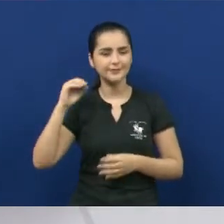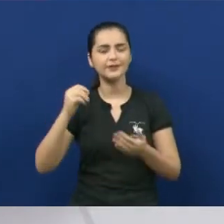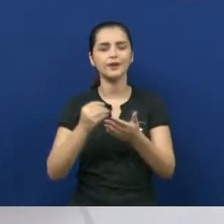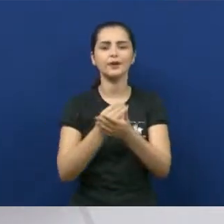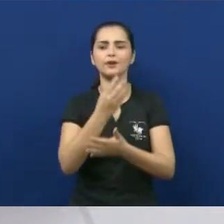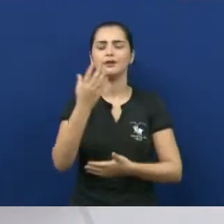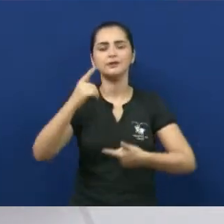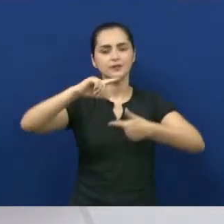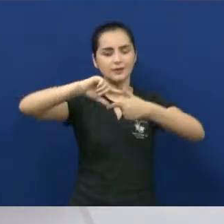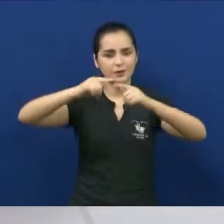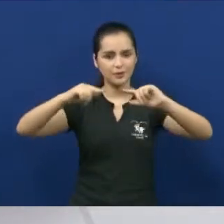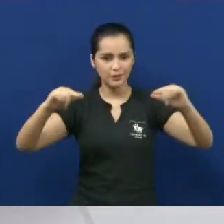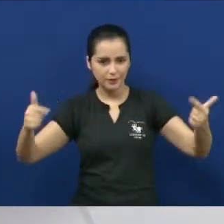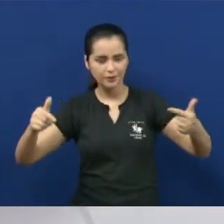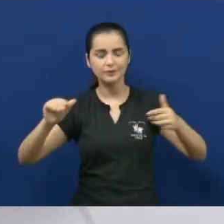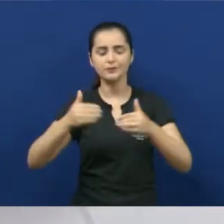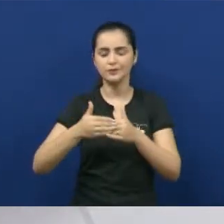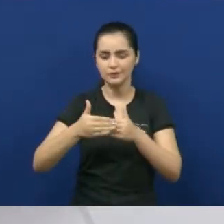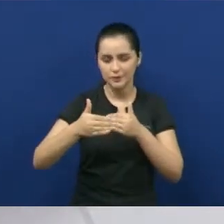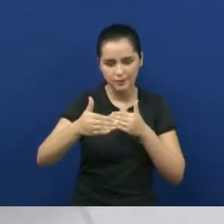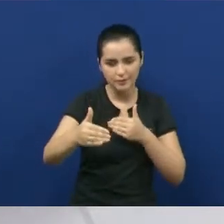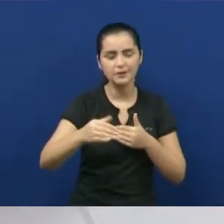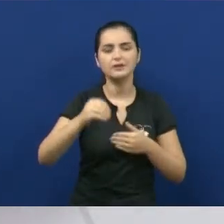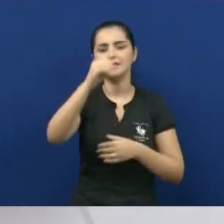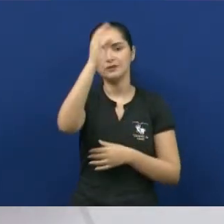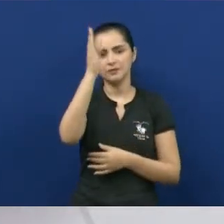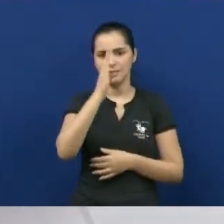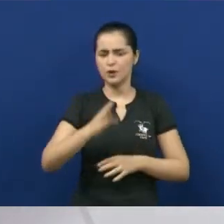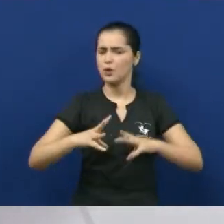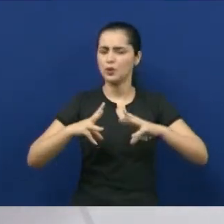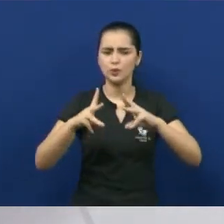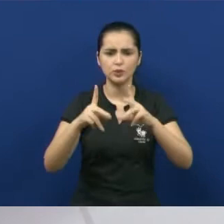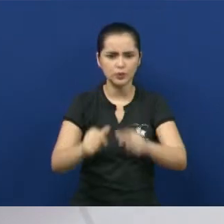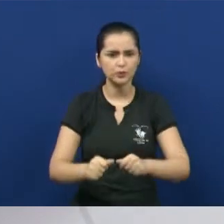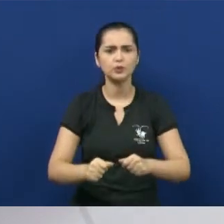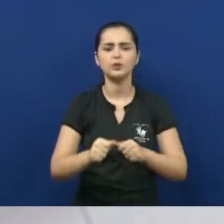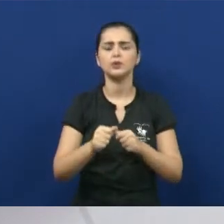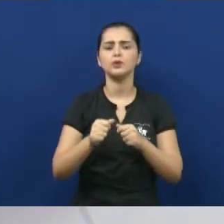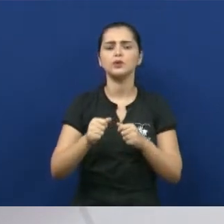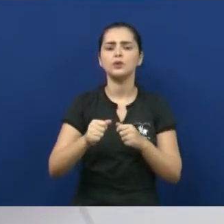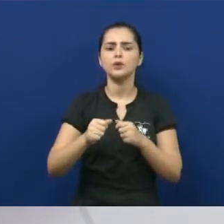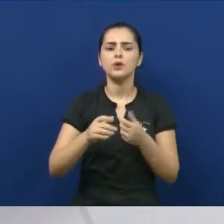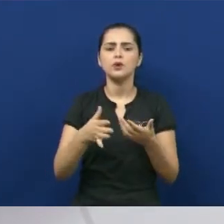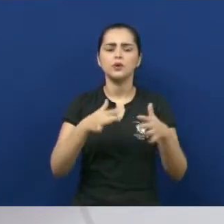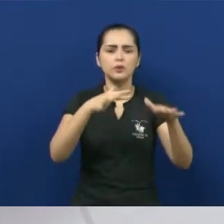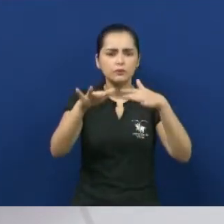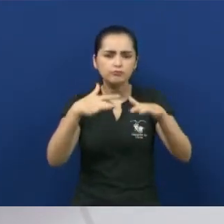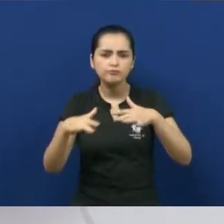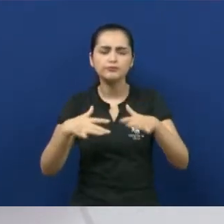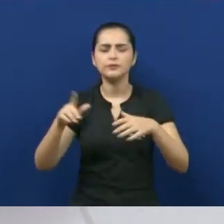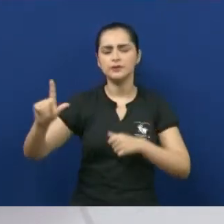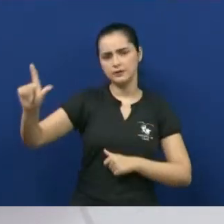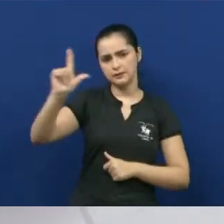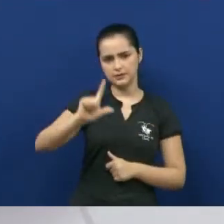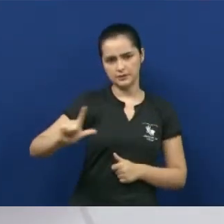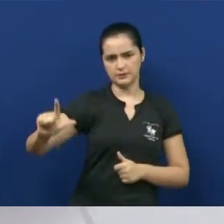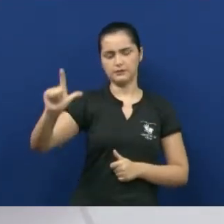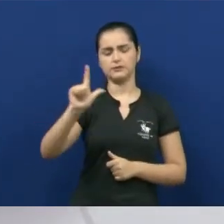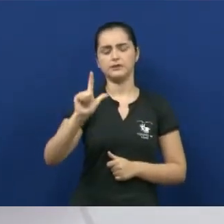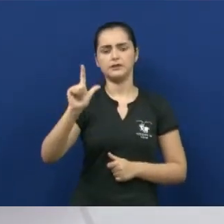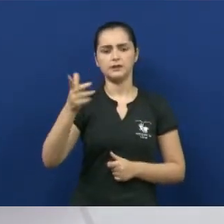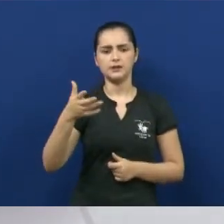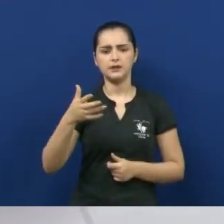acontece, tem o pontapé inicial no Brasil. Todo movimento literário estava intimamente